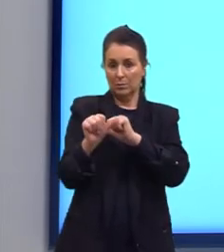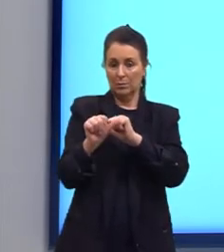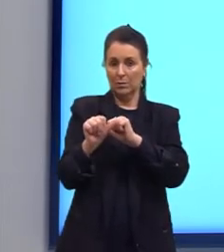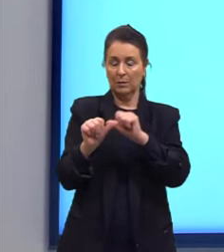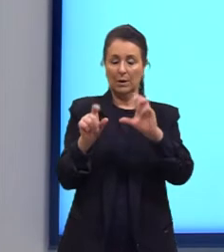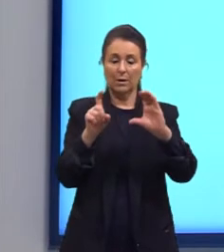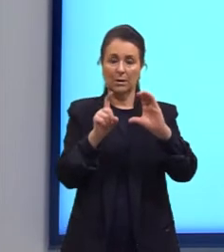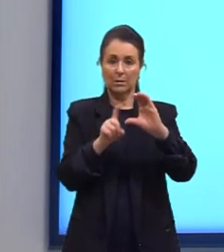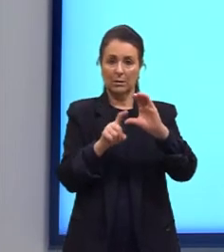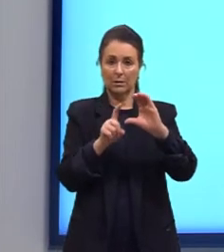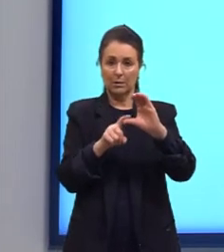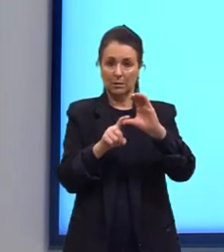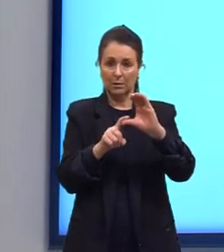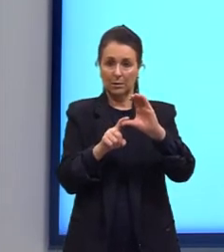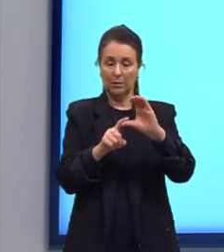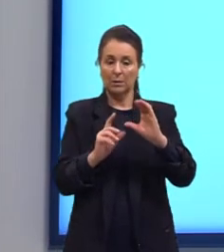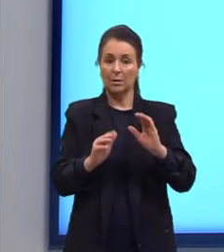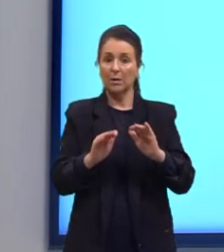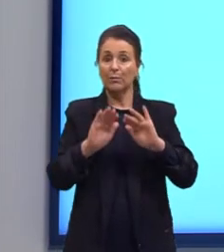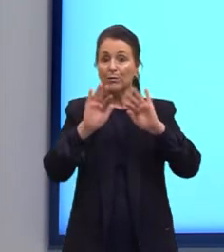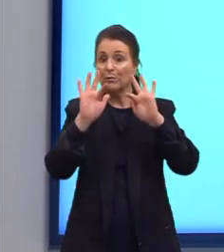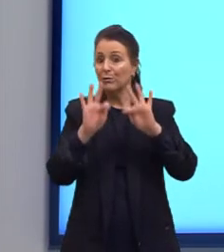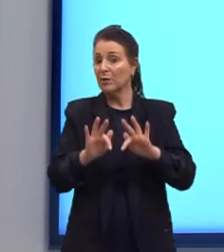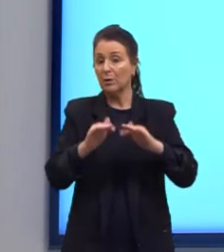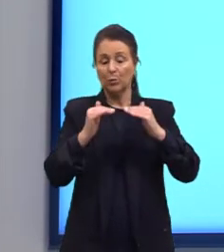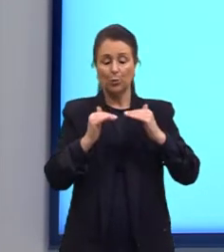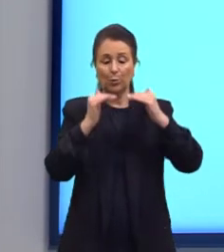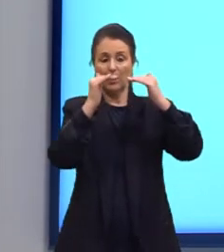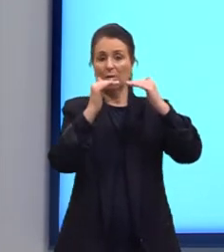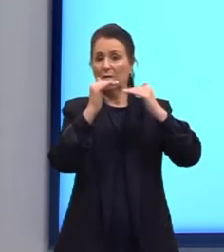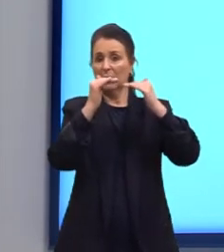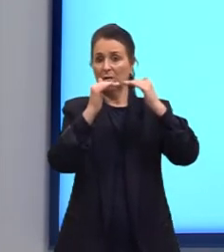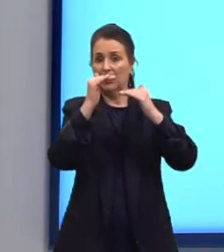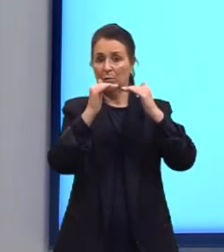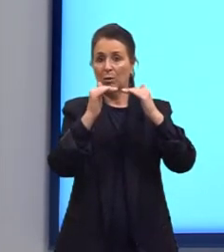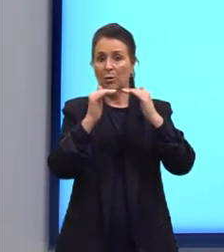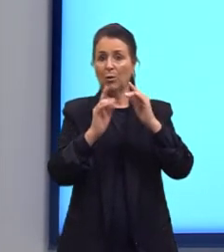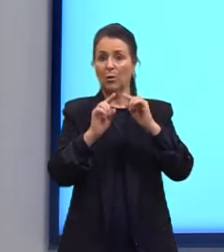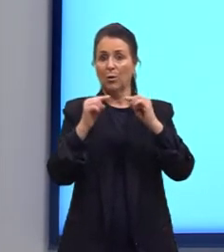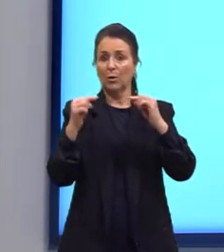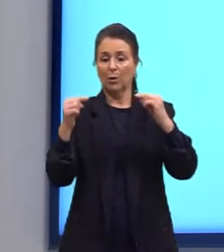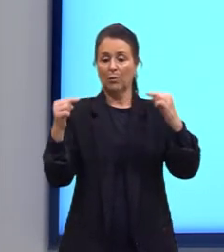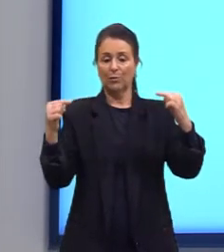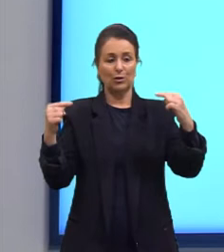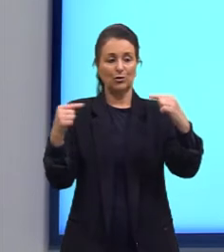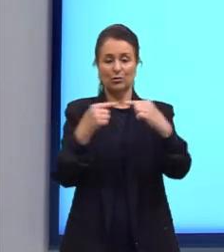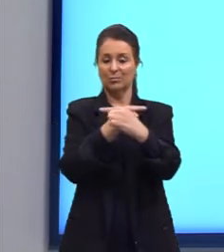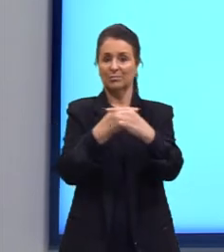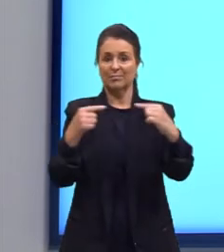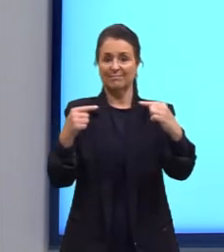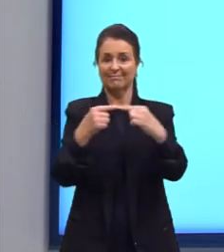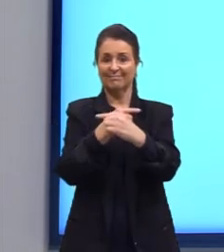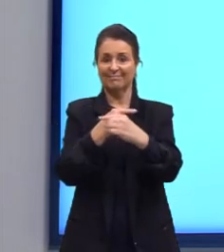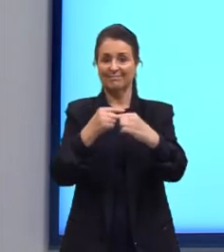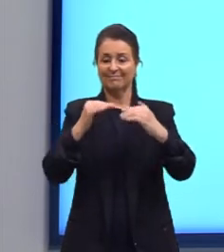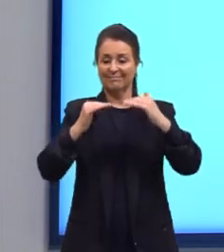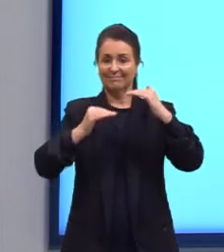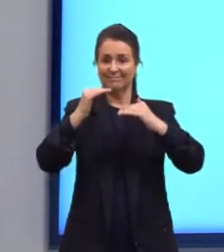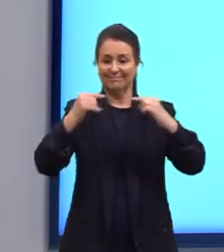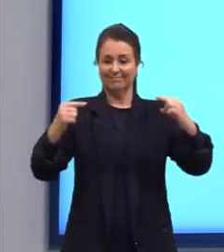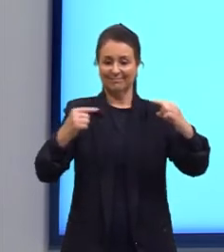cadeia e acaba esse equilíbrio. Por isso que traz essas flechinhas duplas, uma para cada lado, porque um equilíbrio está sempre ocorrendo.